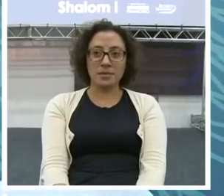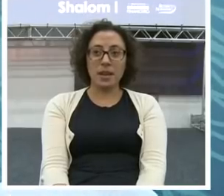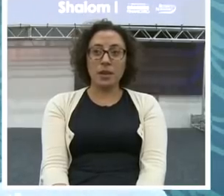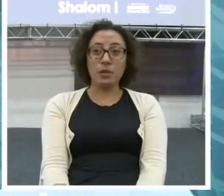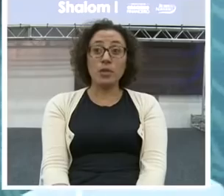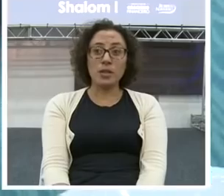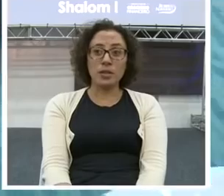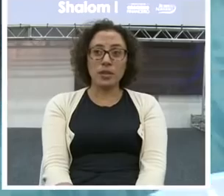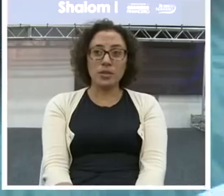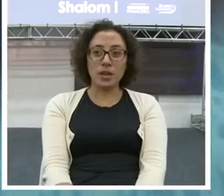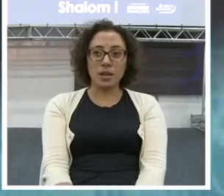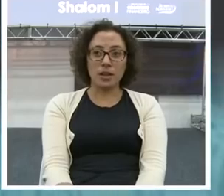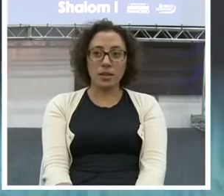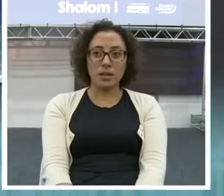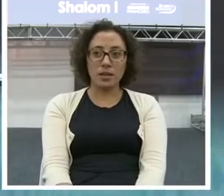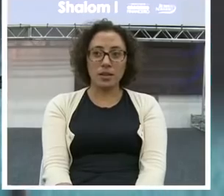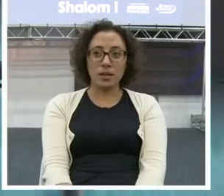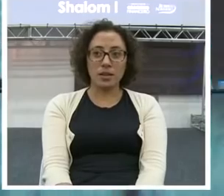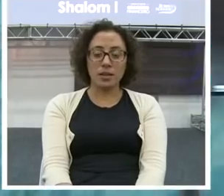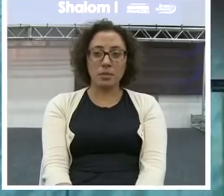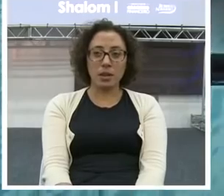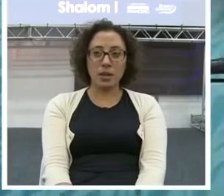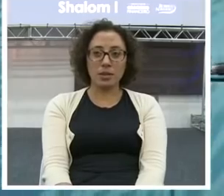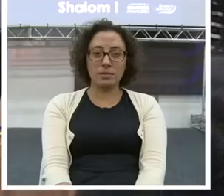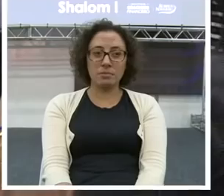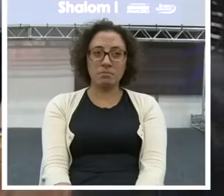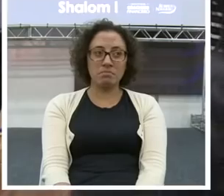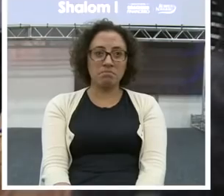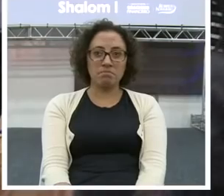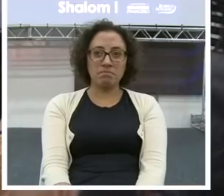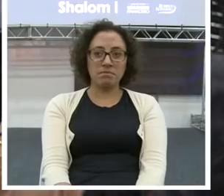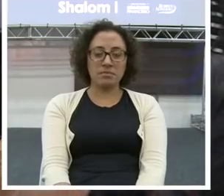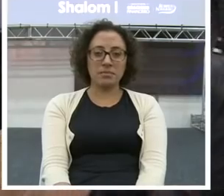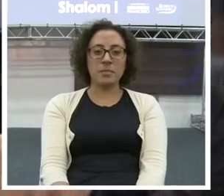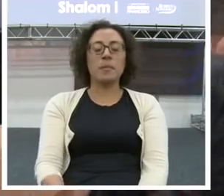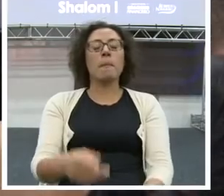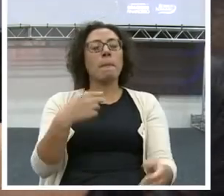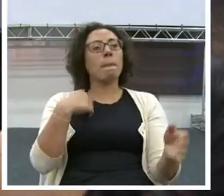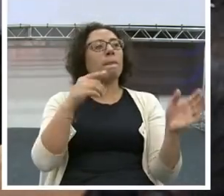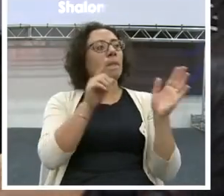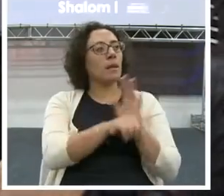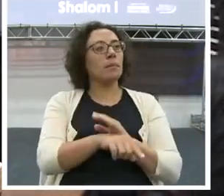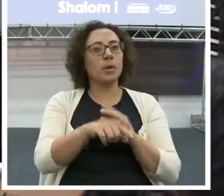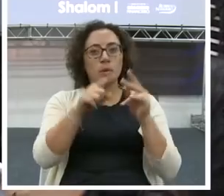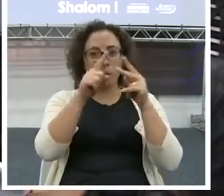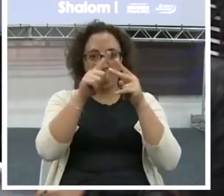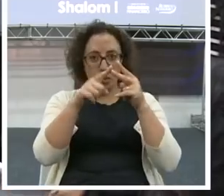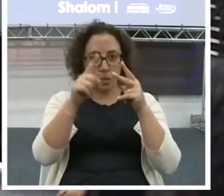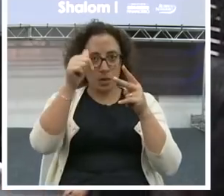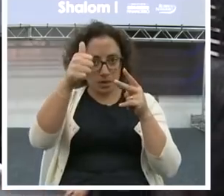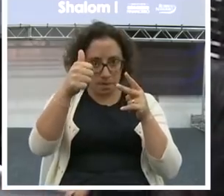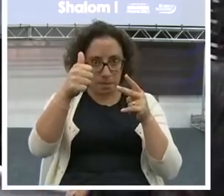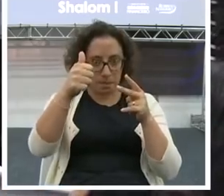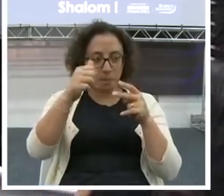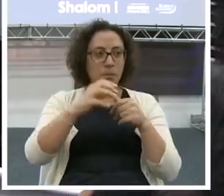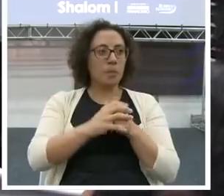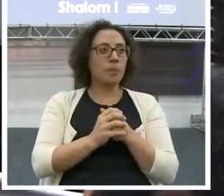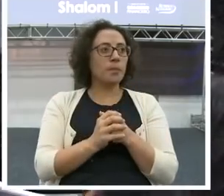Boa tarde, Roberto. Tudo bem? Tudo ótimo. nome é Douglas Santos Silva. Eu gostaria de fazer duas perguntas. Pode ser? Vamos lá.